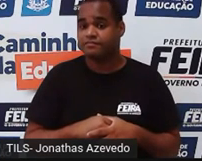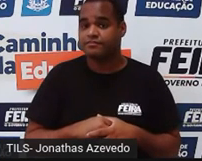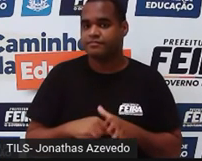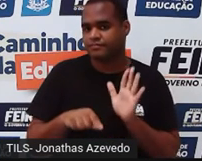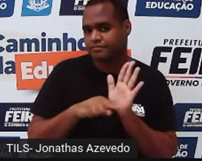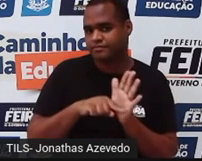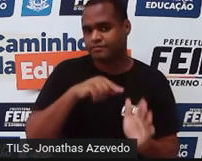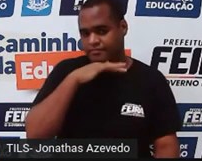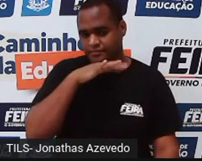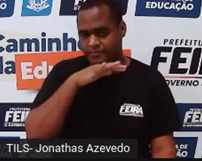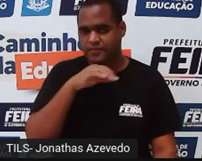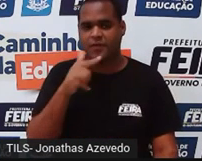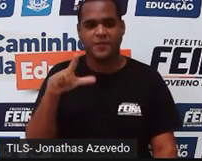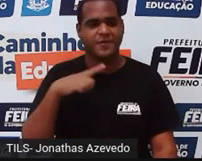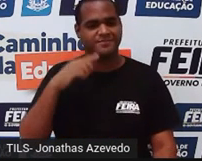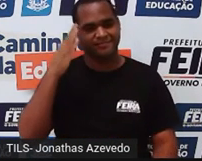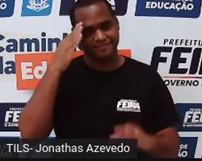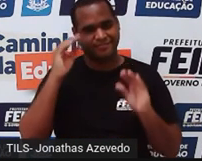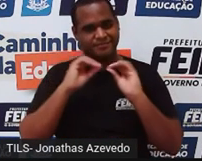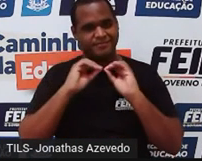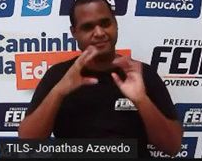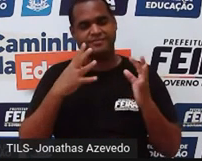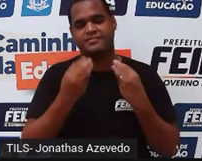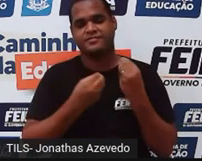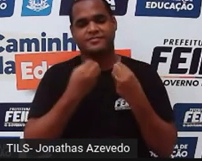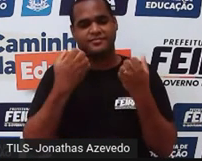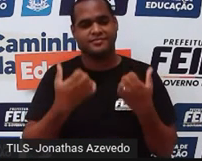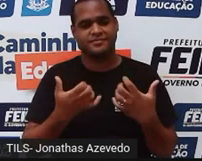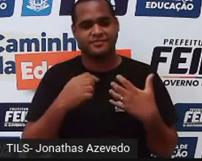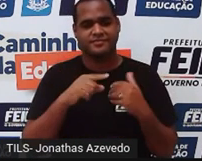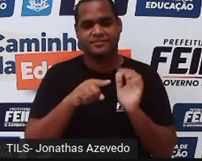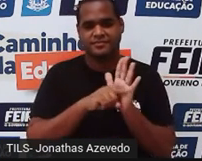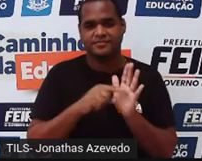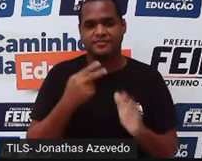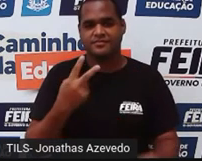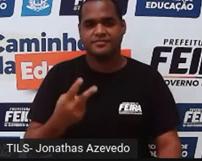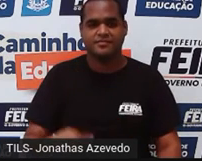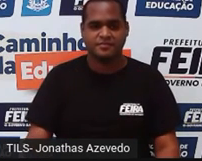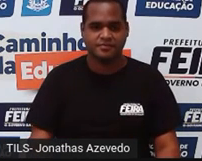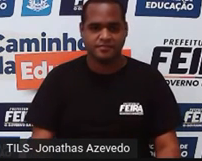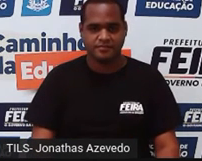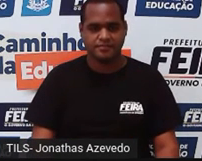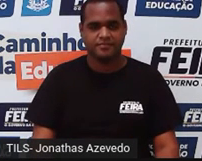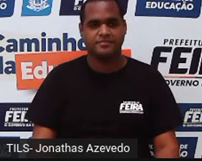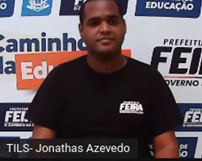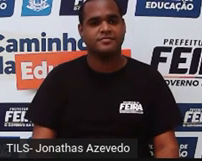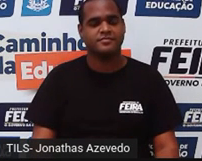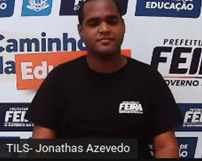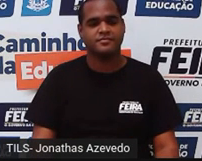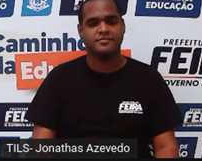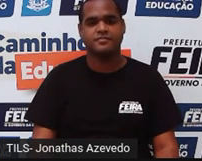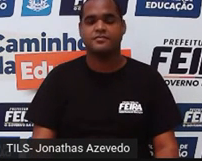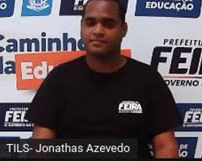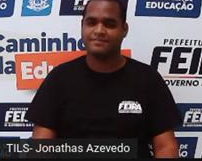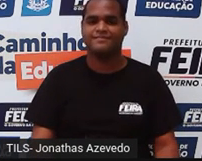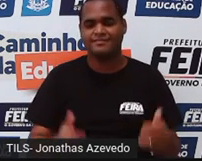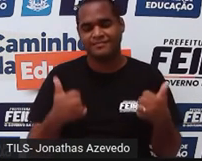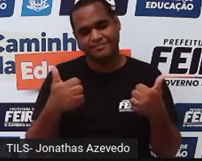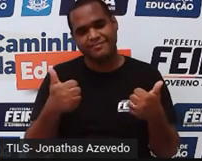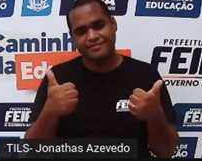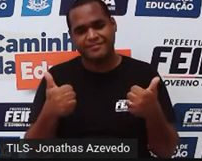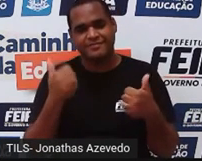Então, é outra forma de você entender o porquê que deu menos 2. Tá bom? Bom, então é isso aí.